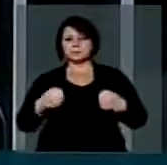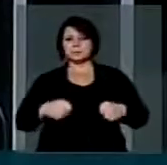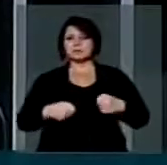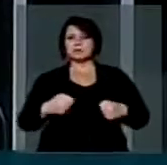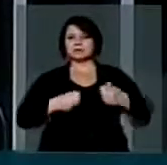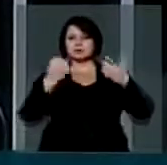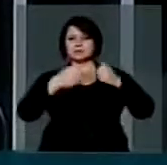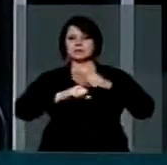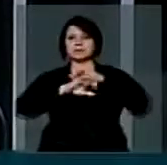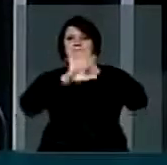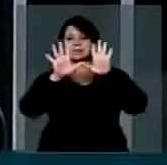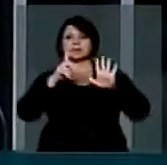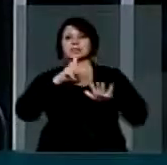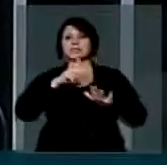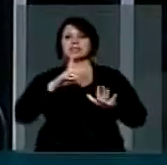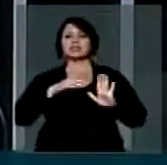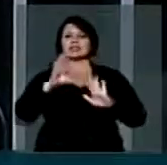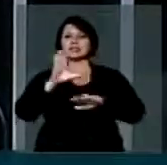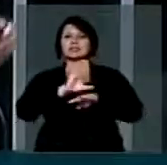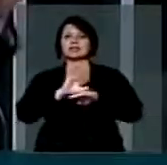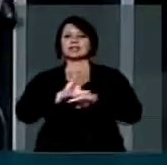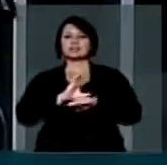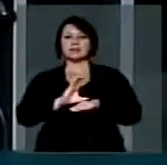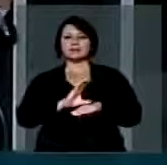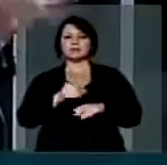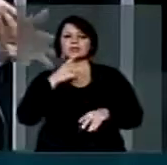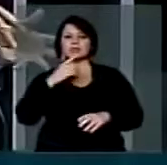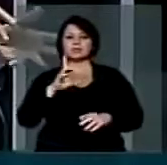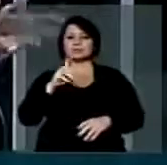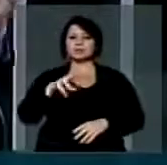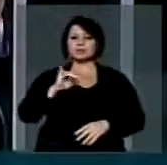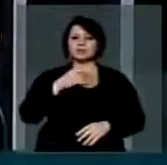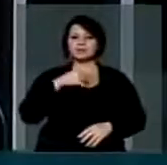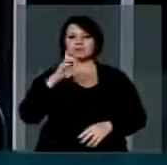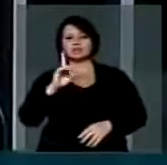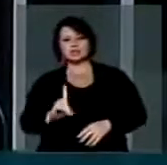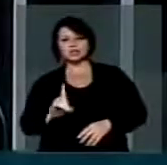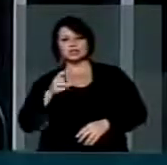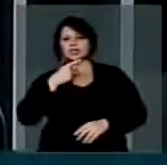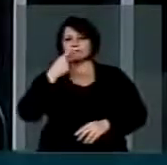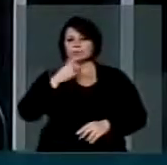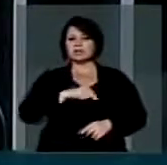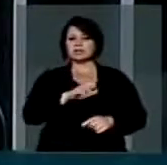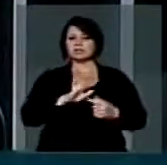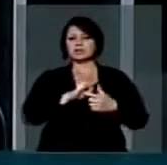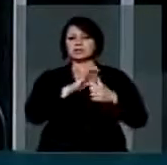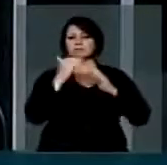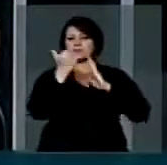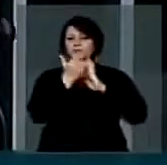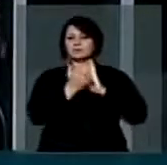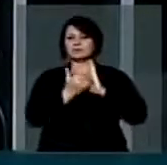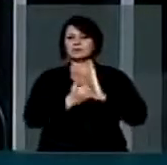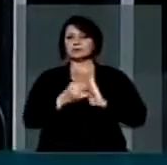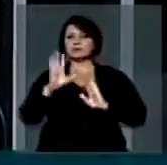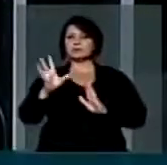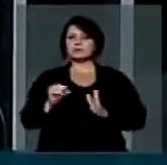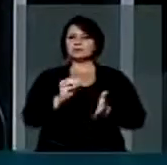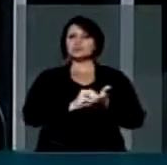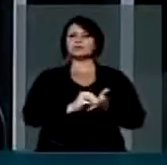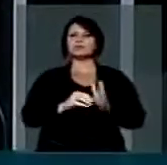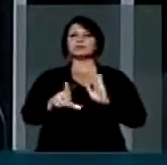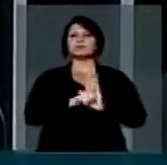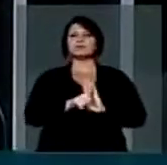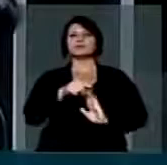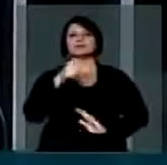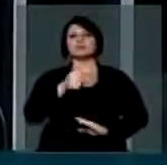claramente, se nós temos a Constituição que diz o que é democracia direta e indireta, ali está explícito, inclusive na